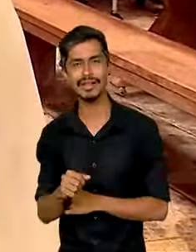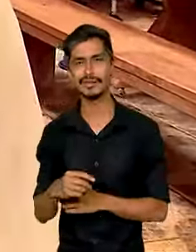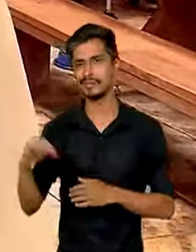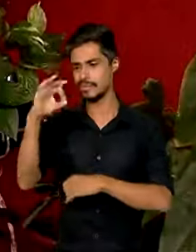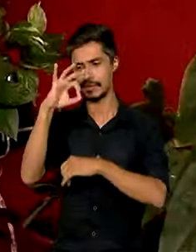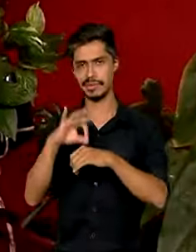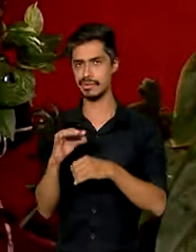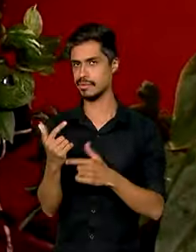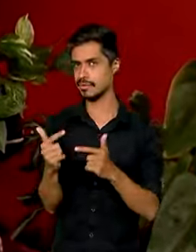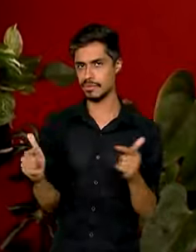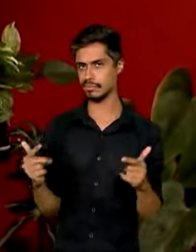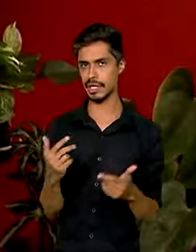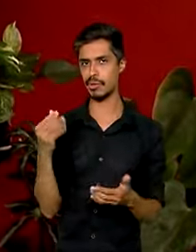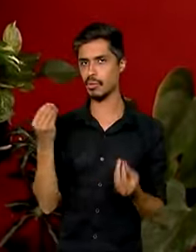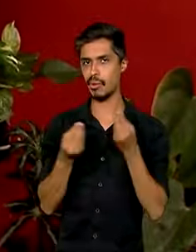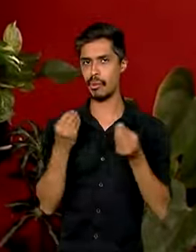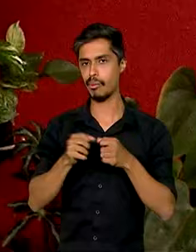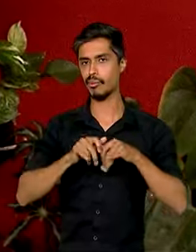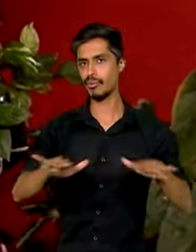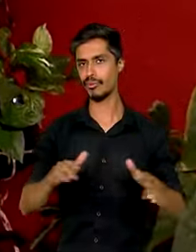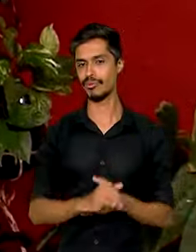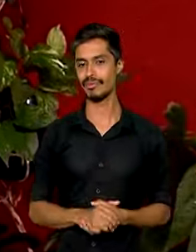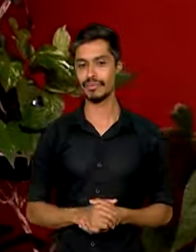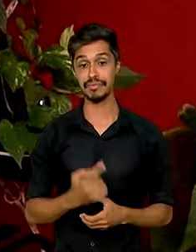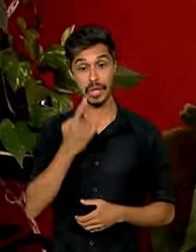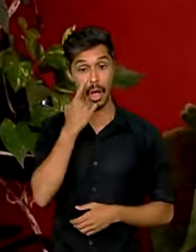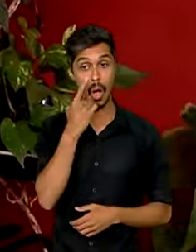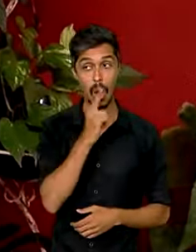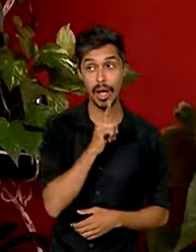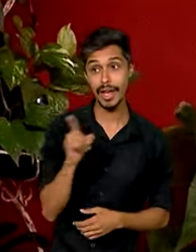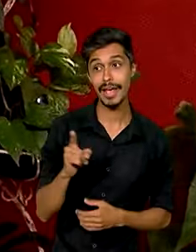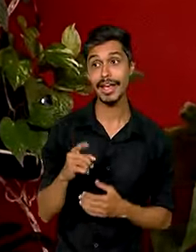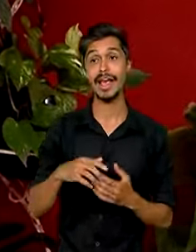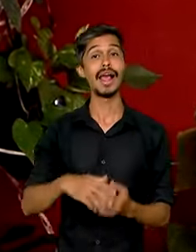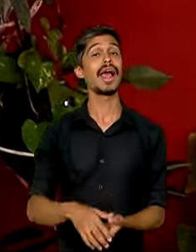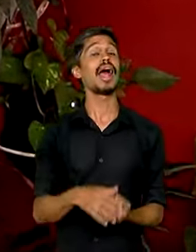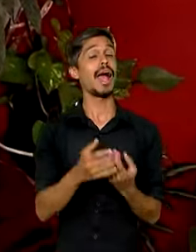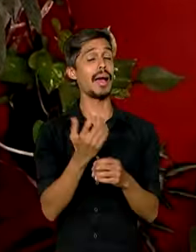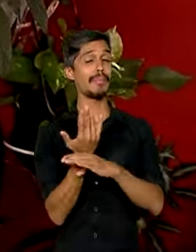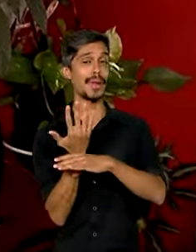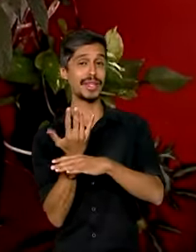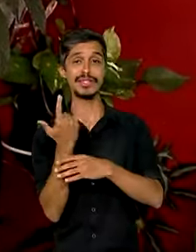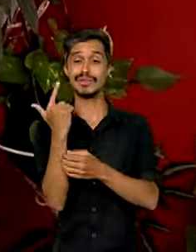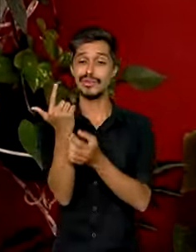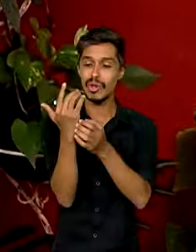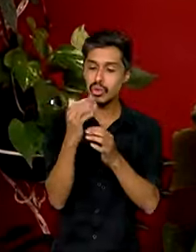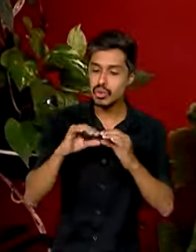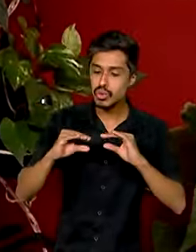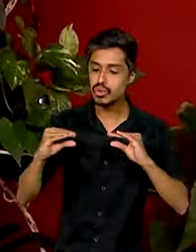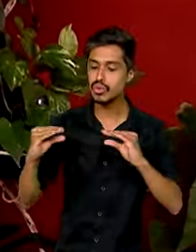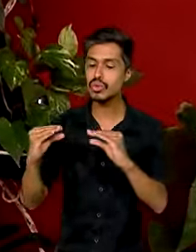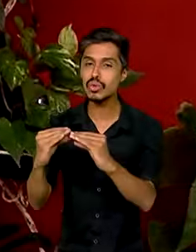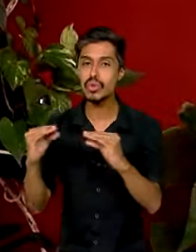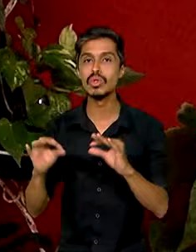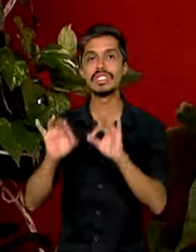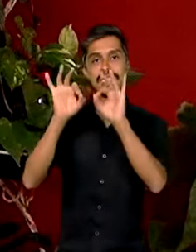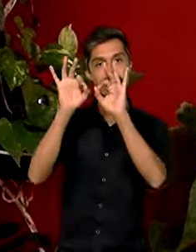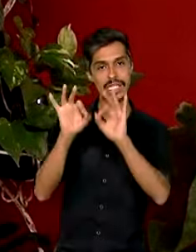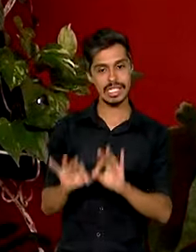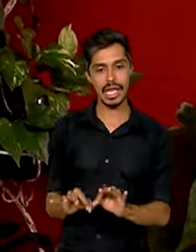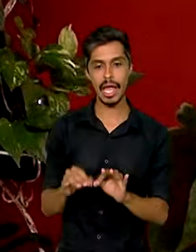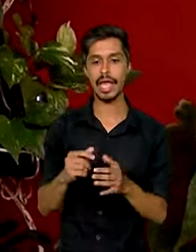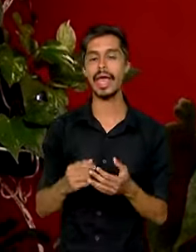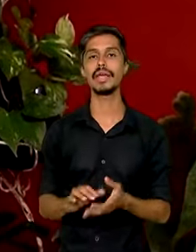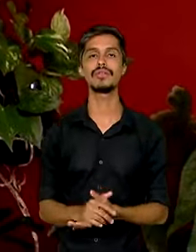não tem vez. Olha só, tá vendo? As plantas aqui não acolhadas. Tudo bem, os pratinhos estão todos secos e encolhados,